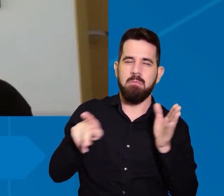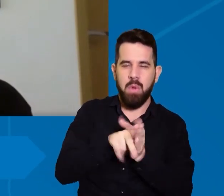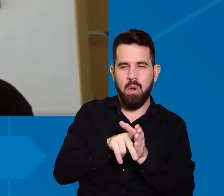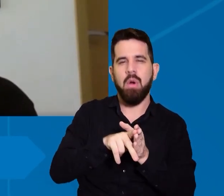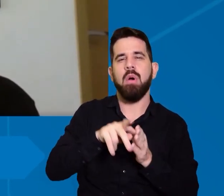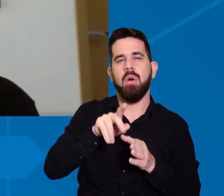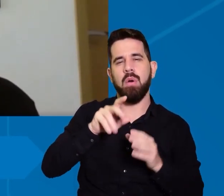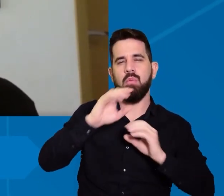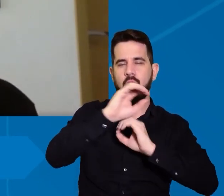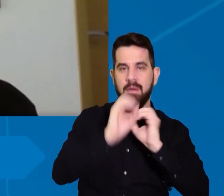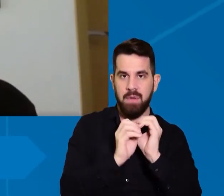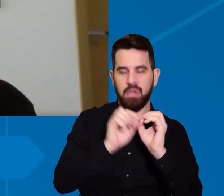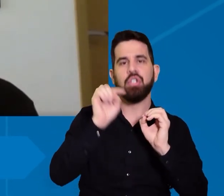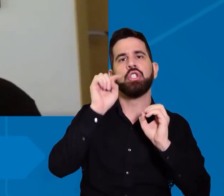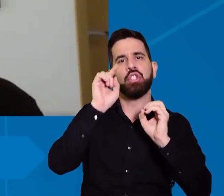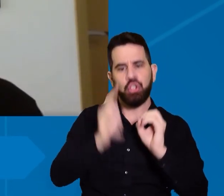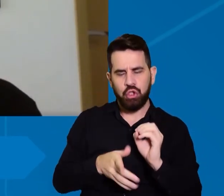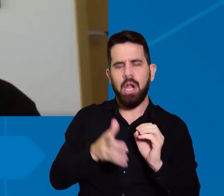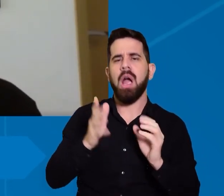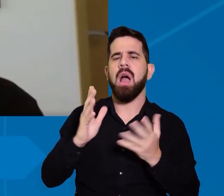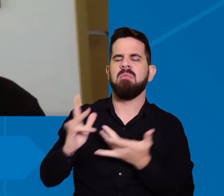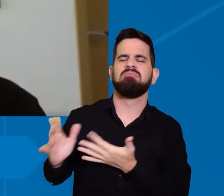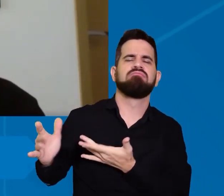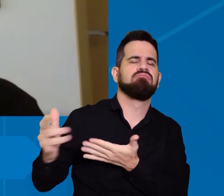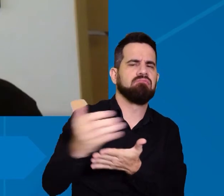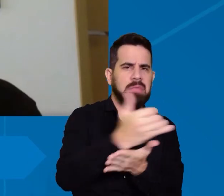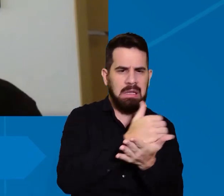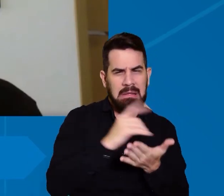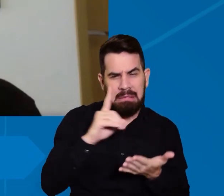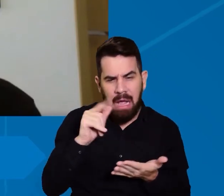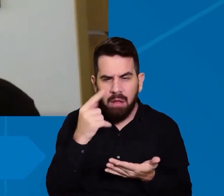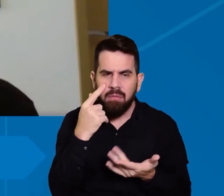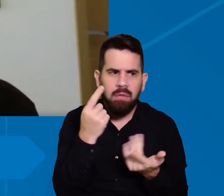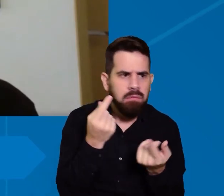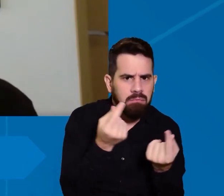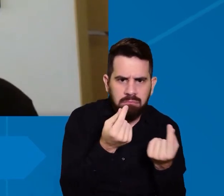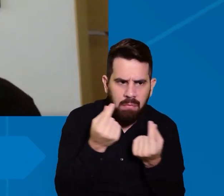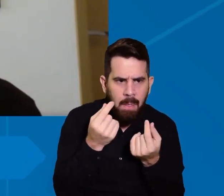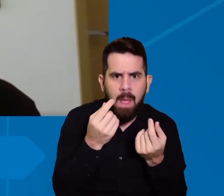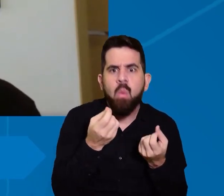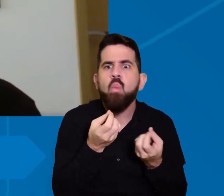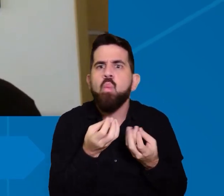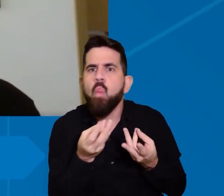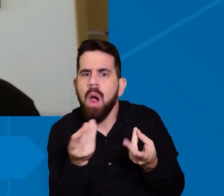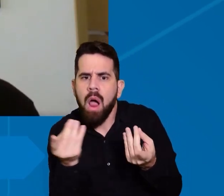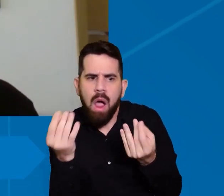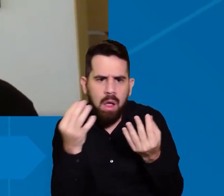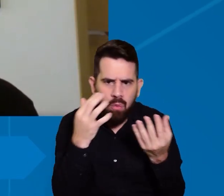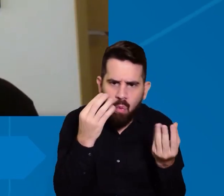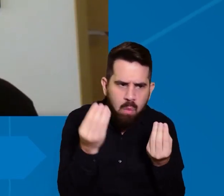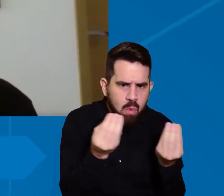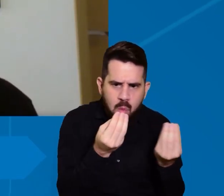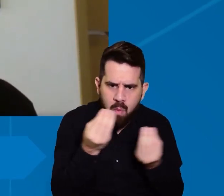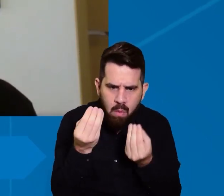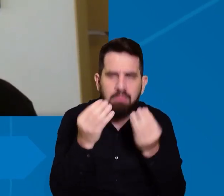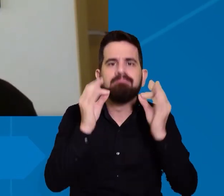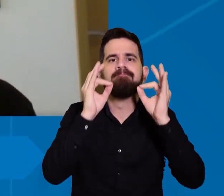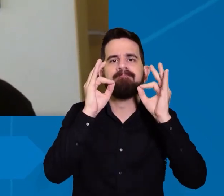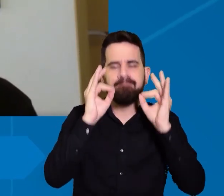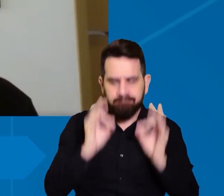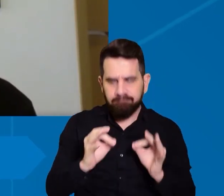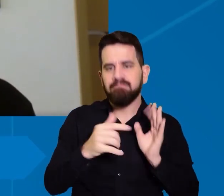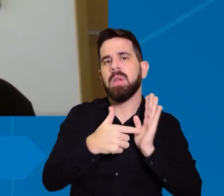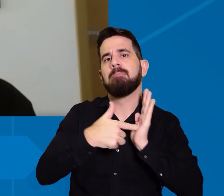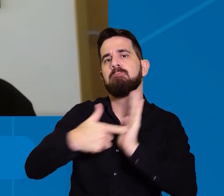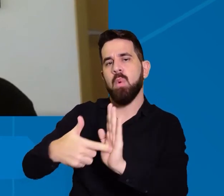divulgação ele já fez uma validação já disse olha esse dado está correto esse dado é válido